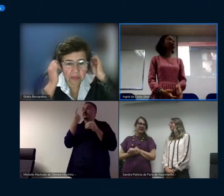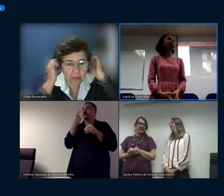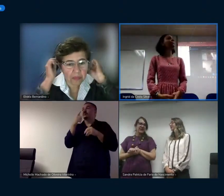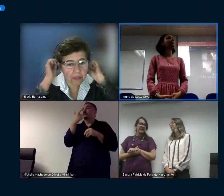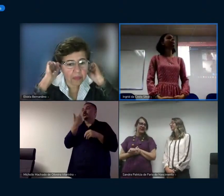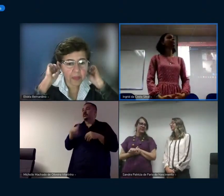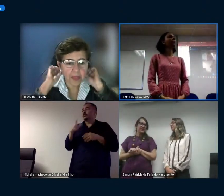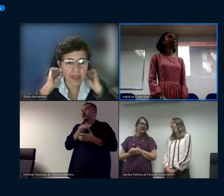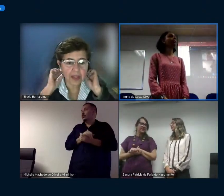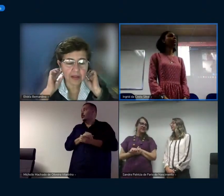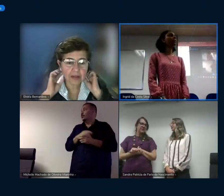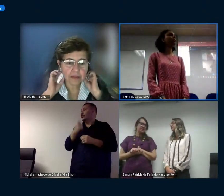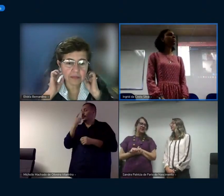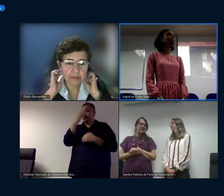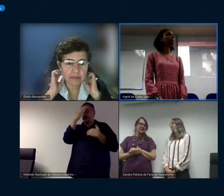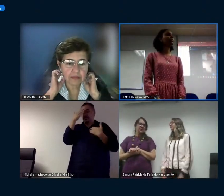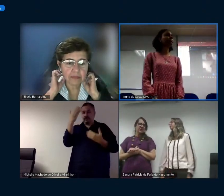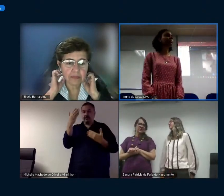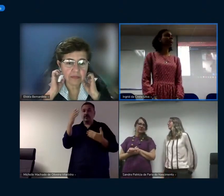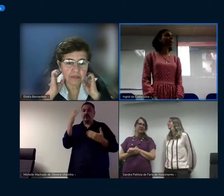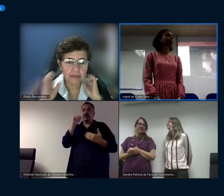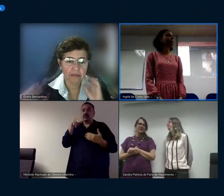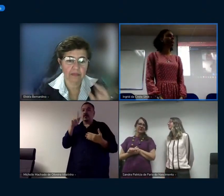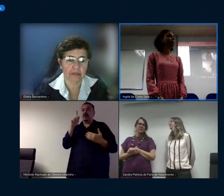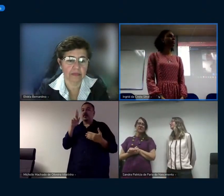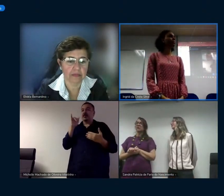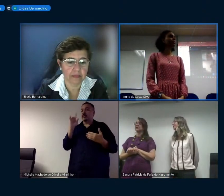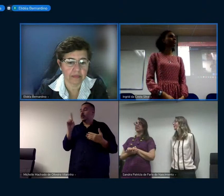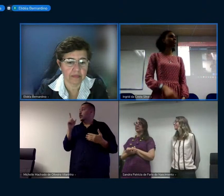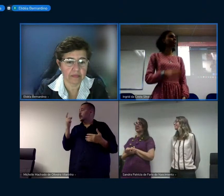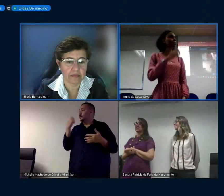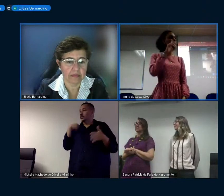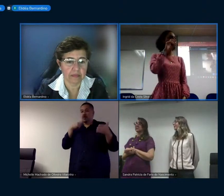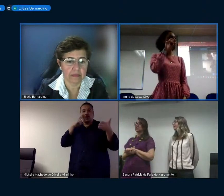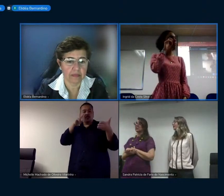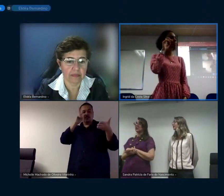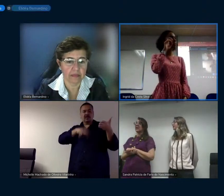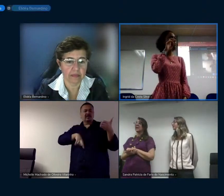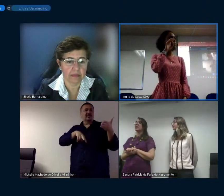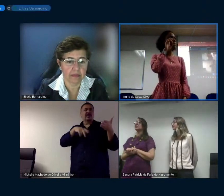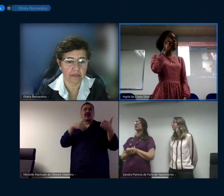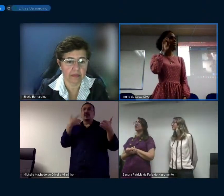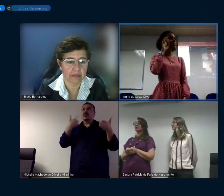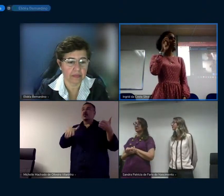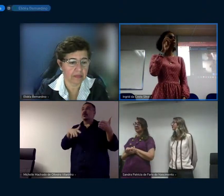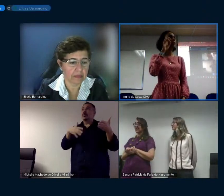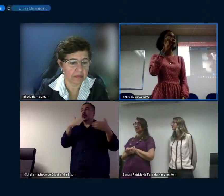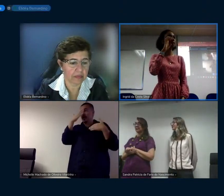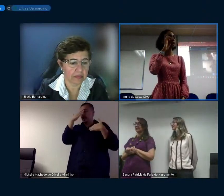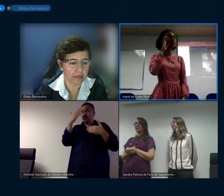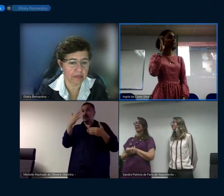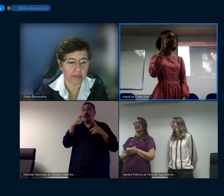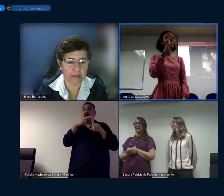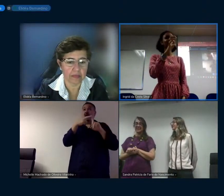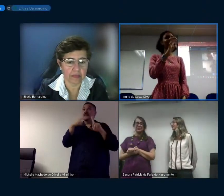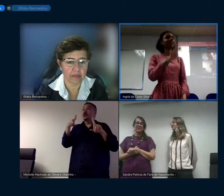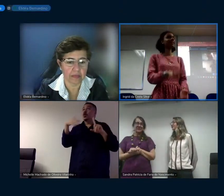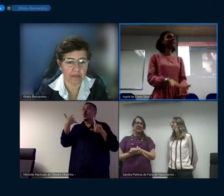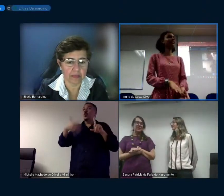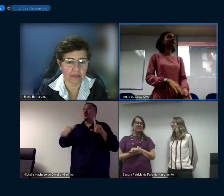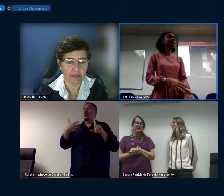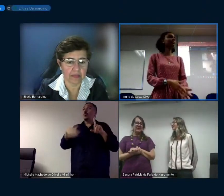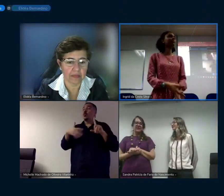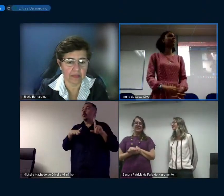aplausos nos agradecimentos da Ingrid eu nunca tinha visto um agradecimento religioso tão extenso quanto o